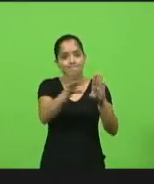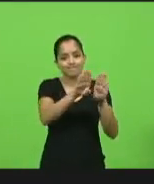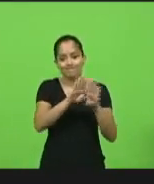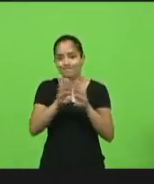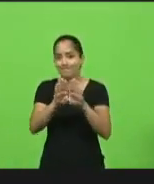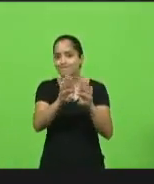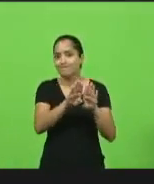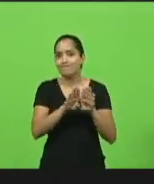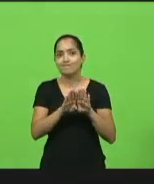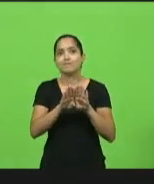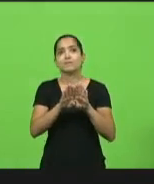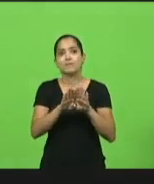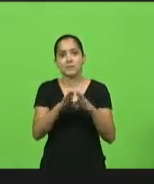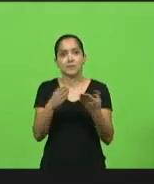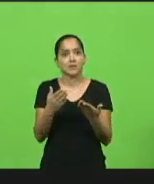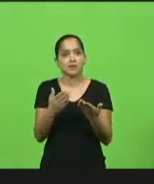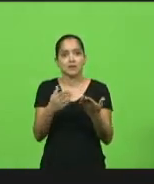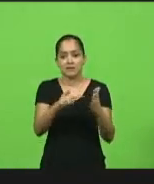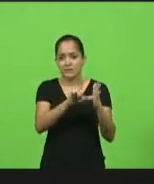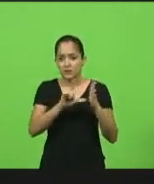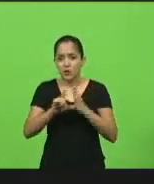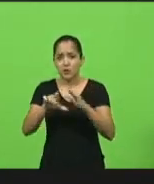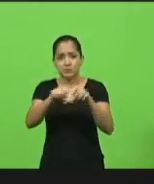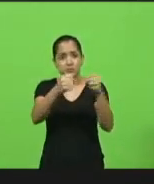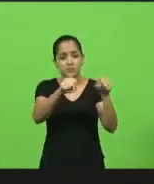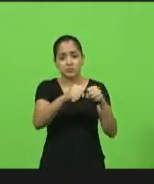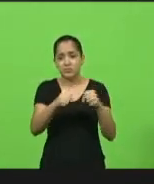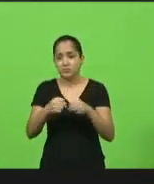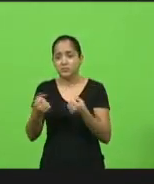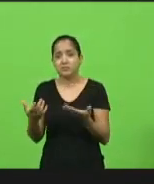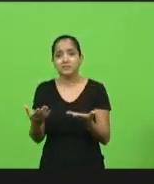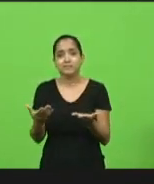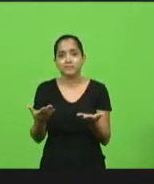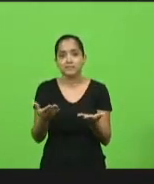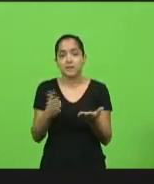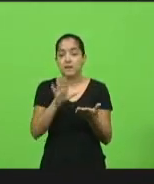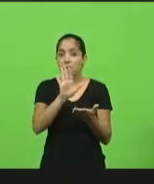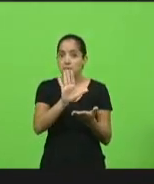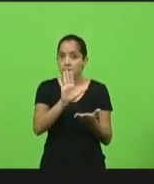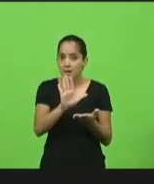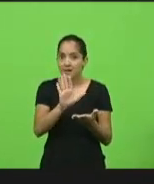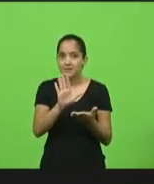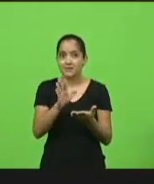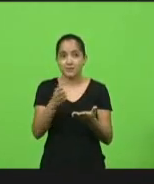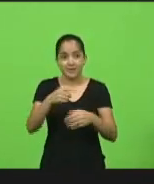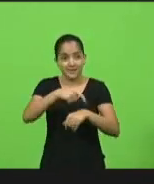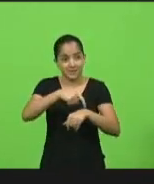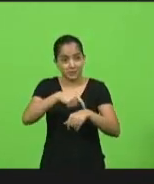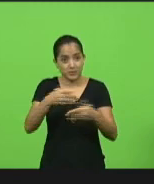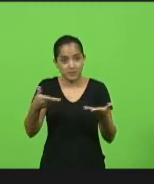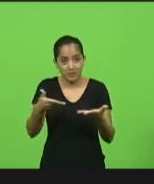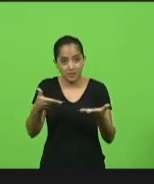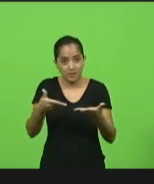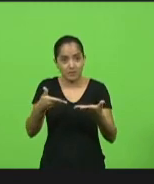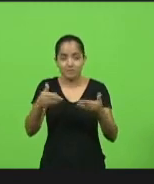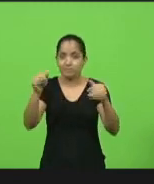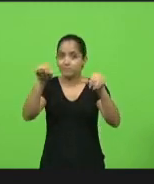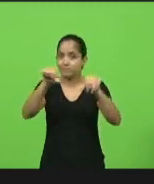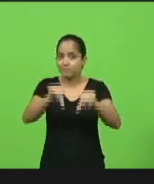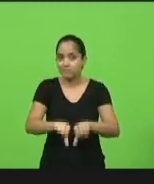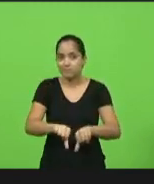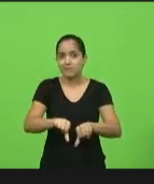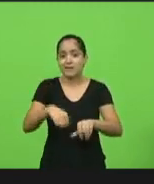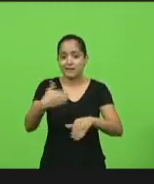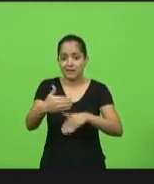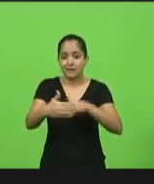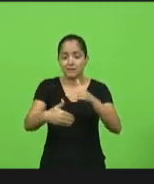jeito porque vai matar os comércios e os CNPJs. Concordo. Mas também da forma que está, gente, está terrível. Cada vez vai